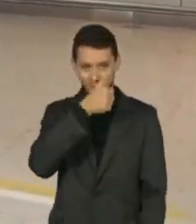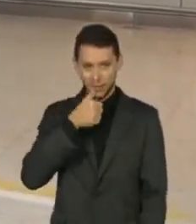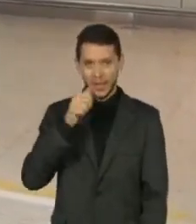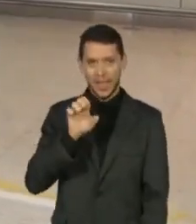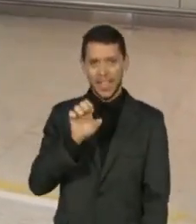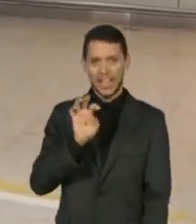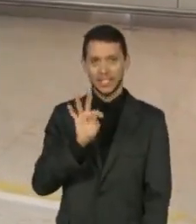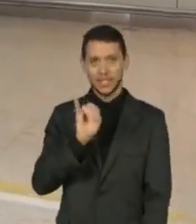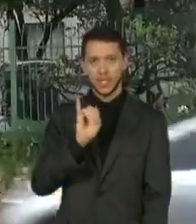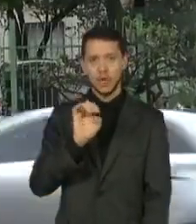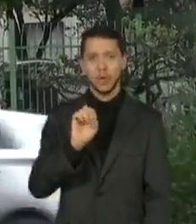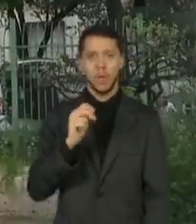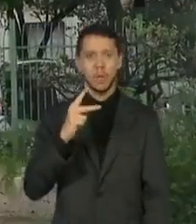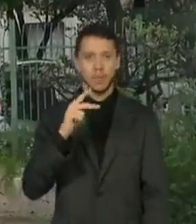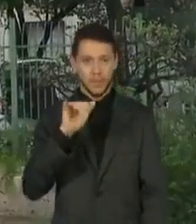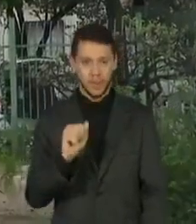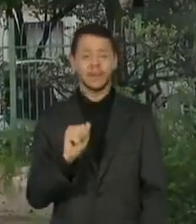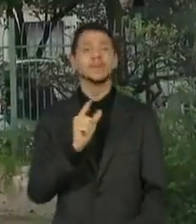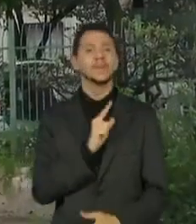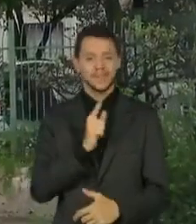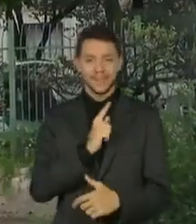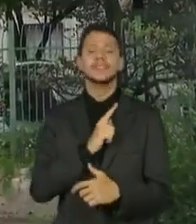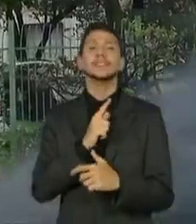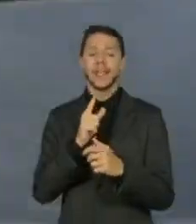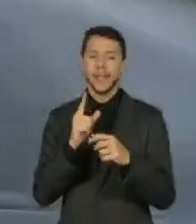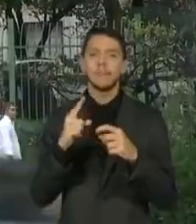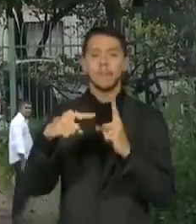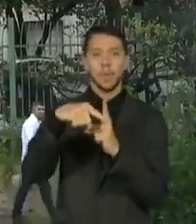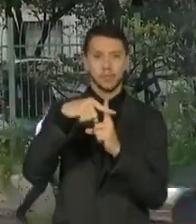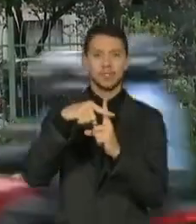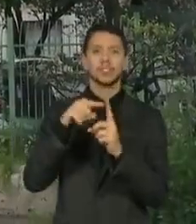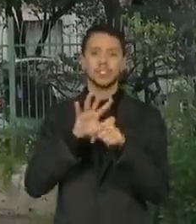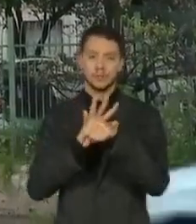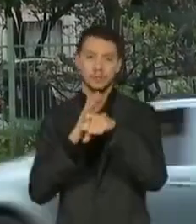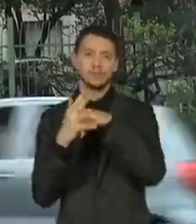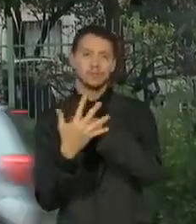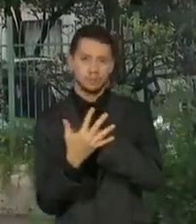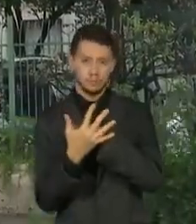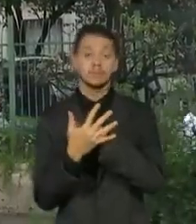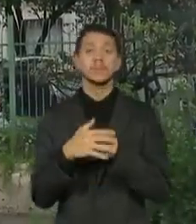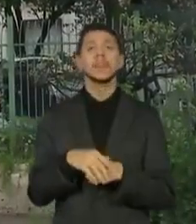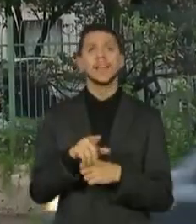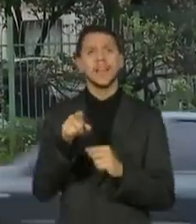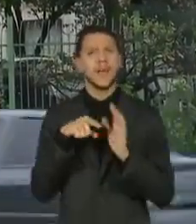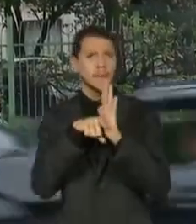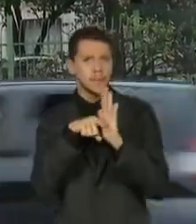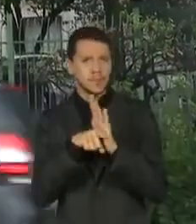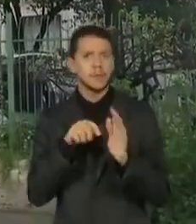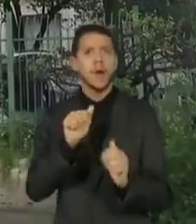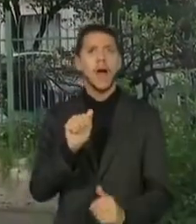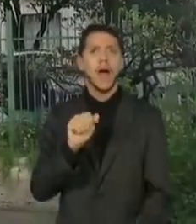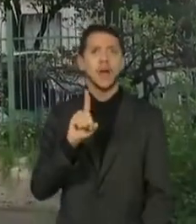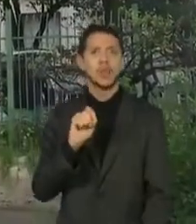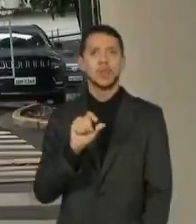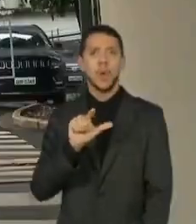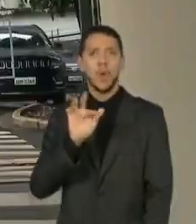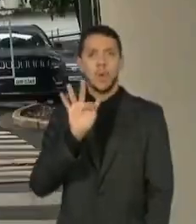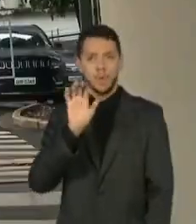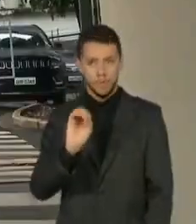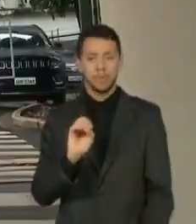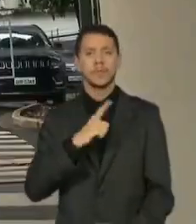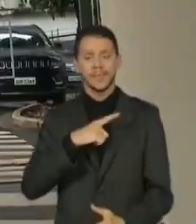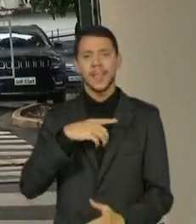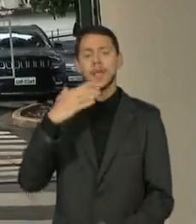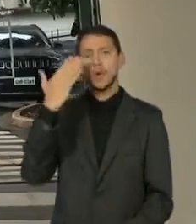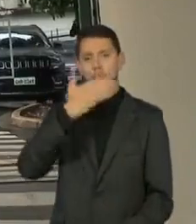para a Covid-19. A amostra foi analisada pelo Instituto Adolfo Lutz, que confirmou hoje a variante Ômicron.